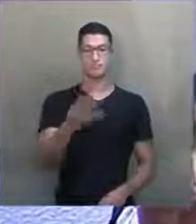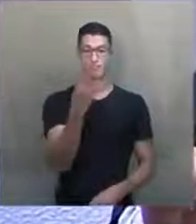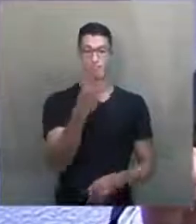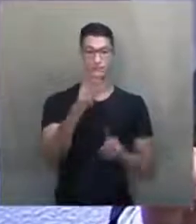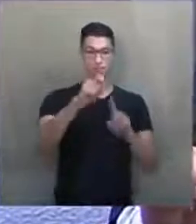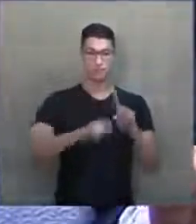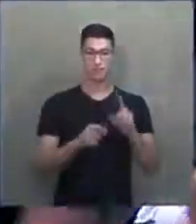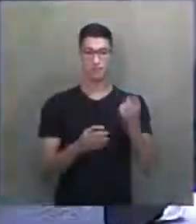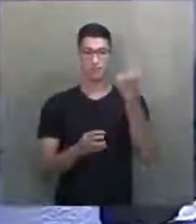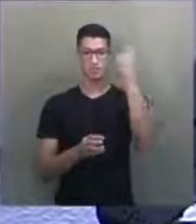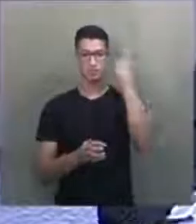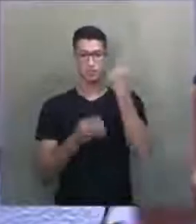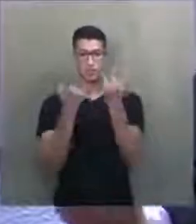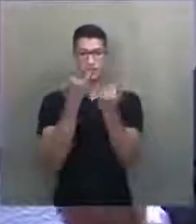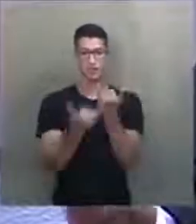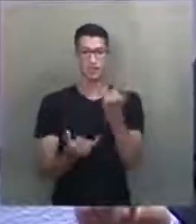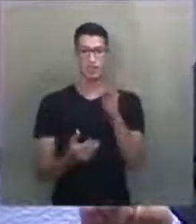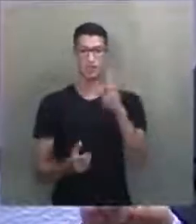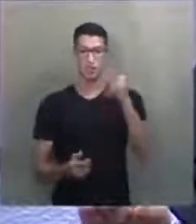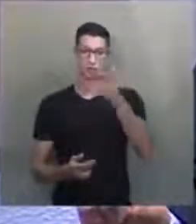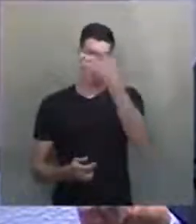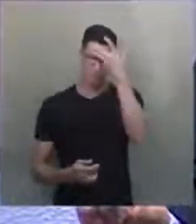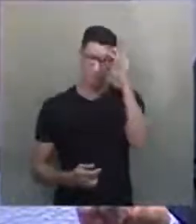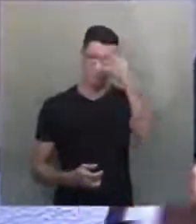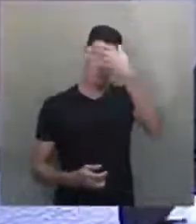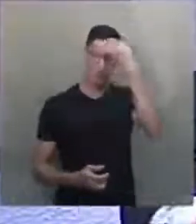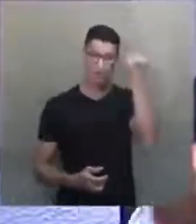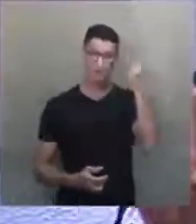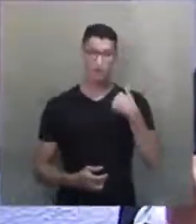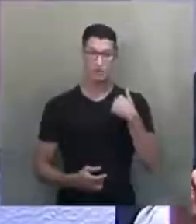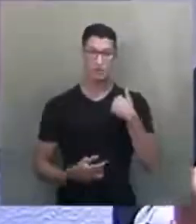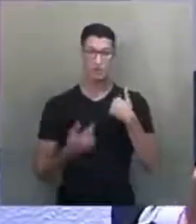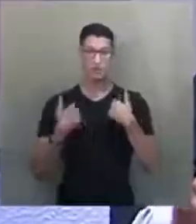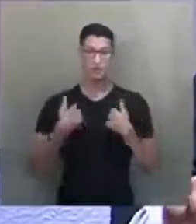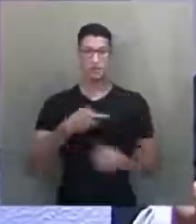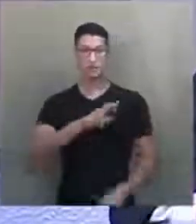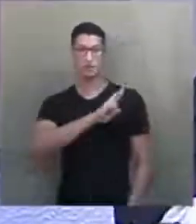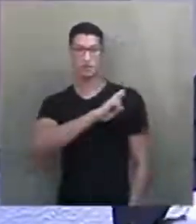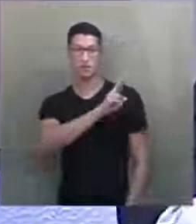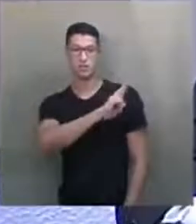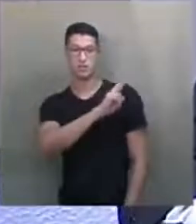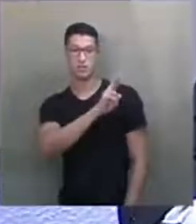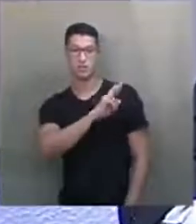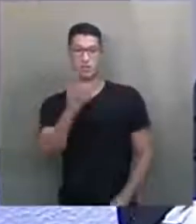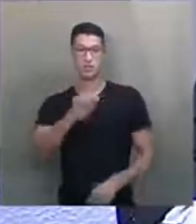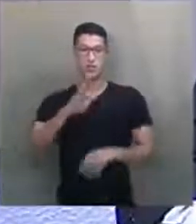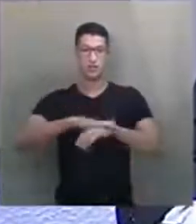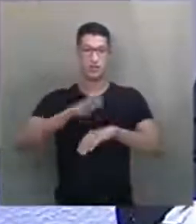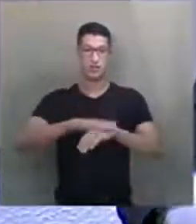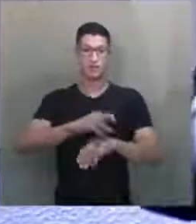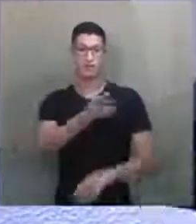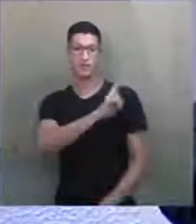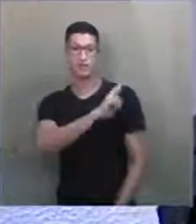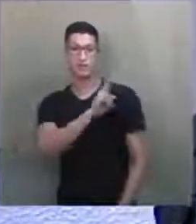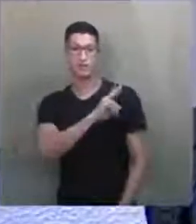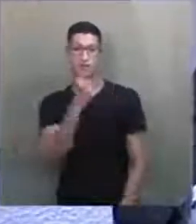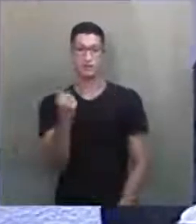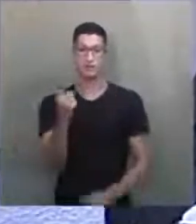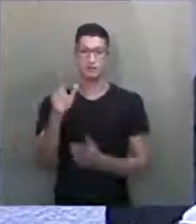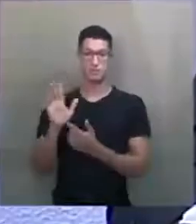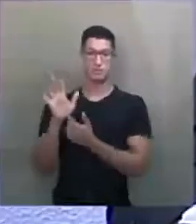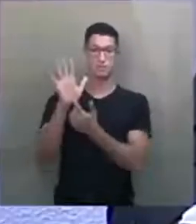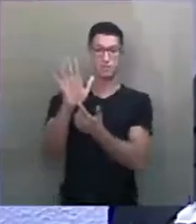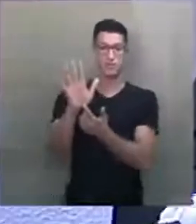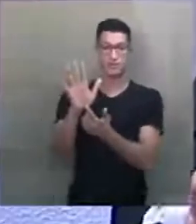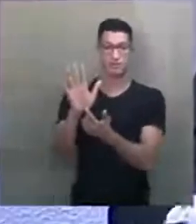meses, e parece que todo mundo esquece, eu sou o grande responsável por não fazer a sabatina de um indicado.